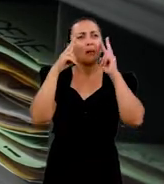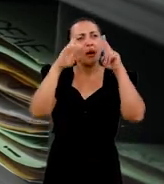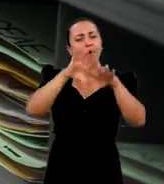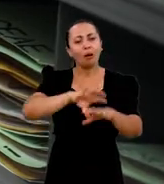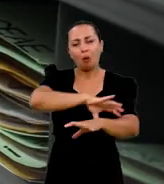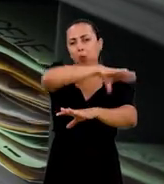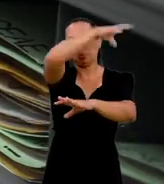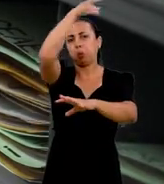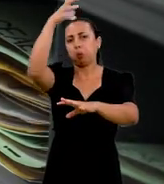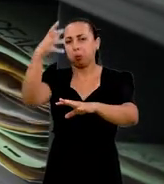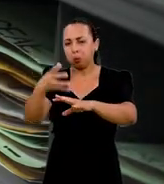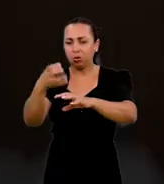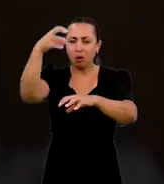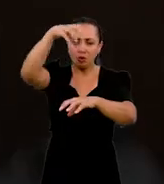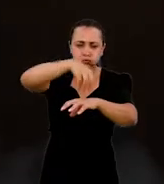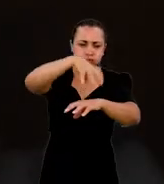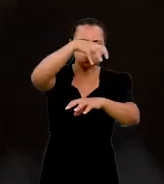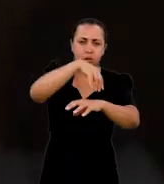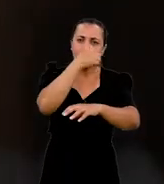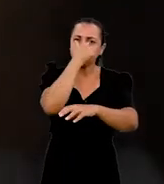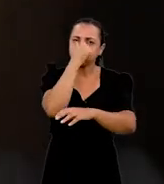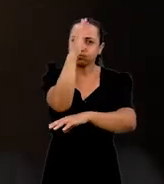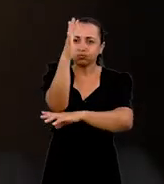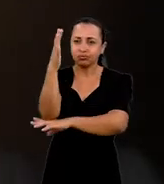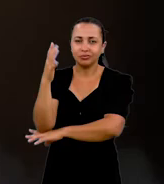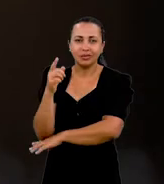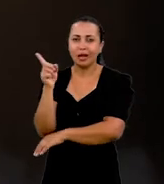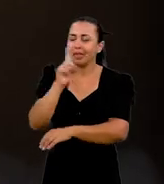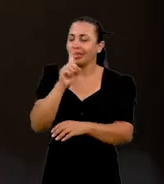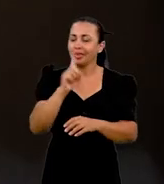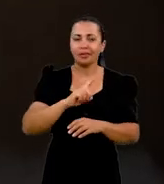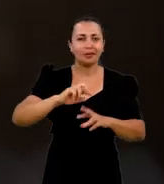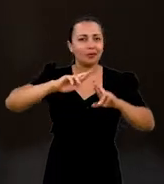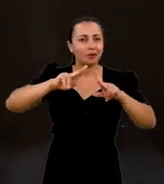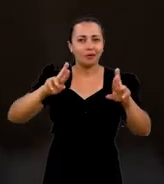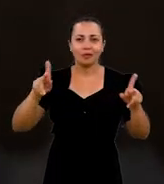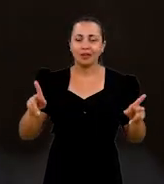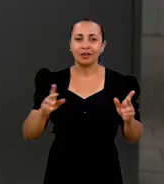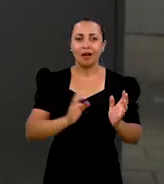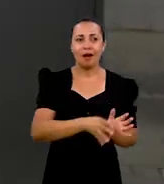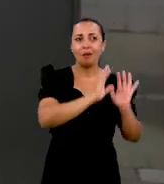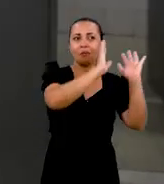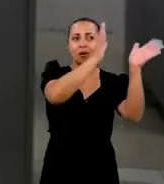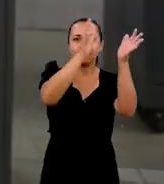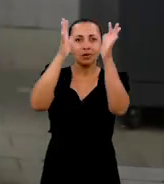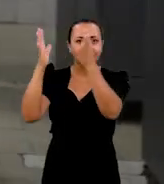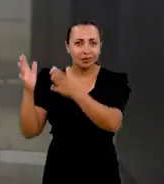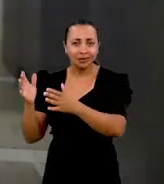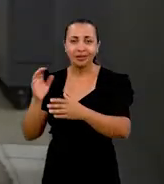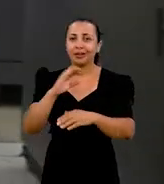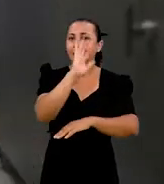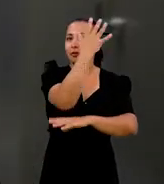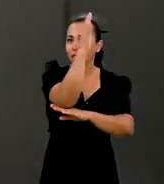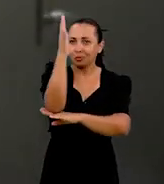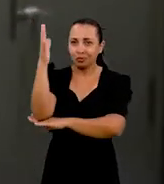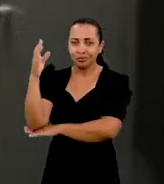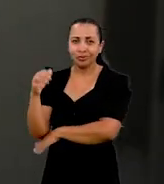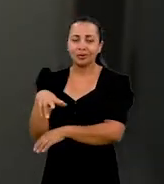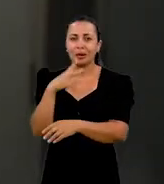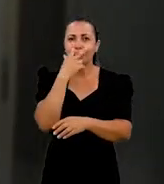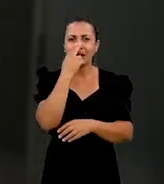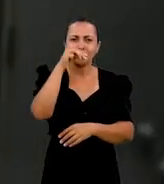uma estufa de plantas. Mas o herbário, ele não é uma estufa de plantas, ele é uma biblioteca de plantas, é